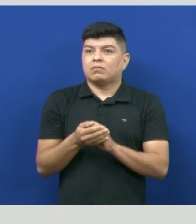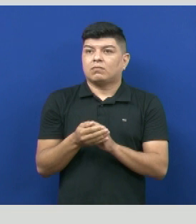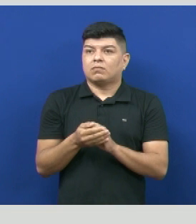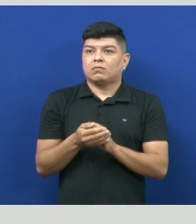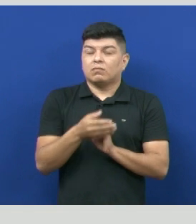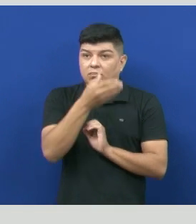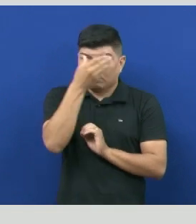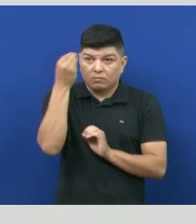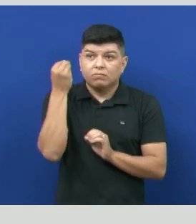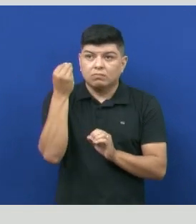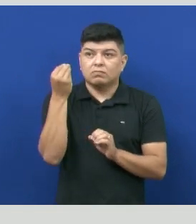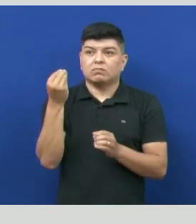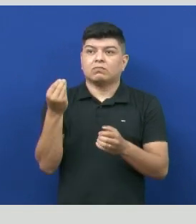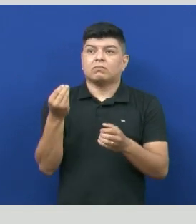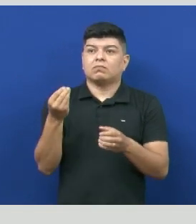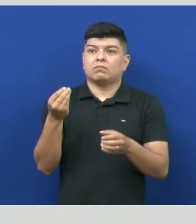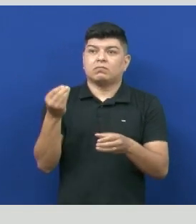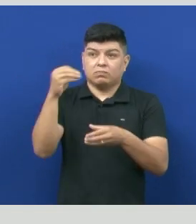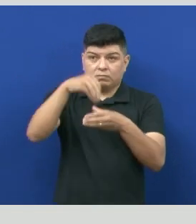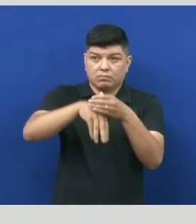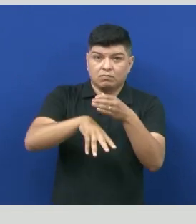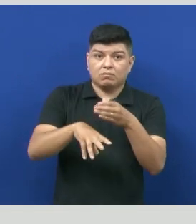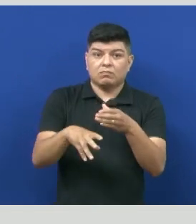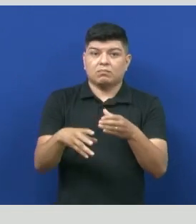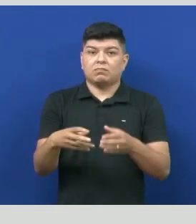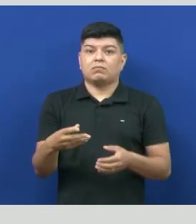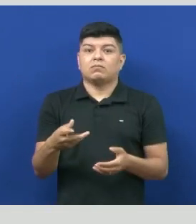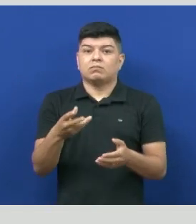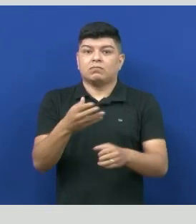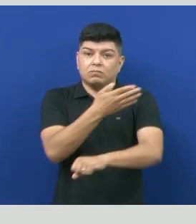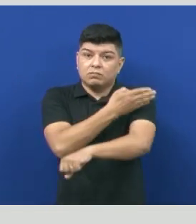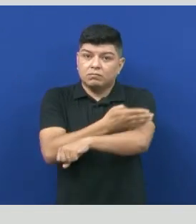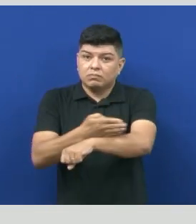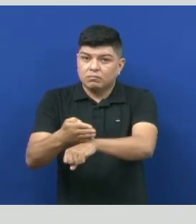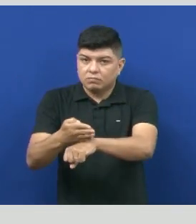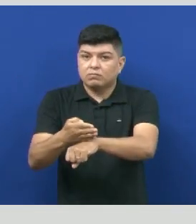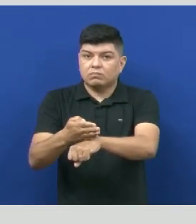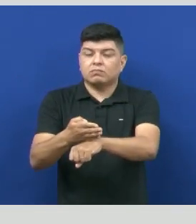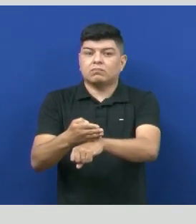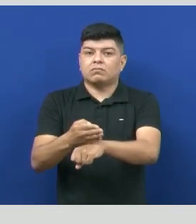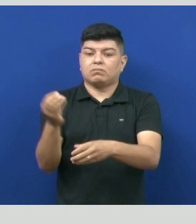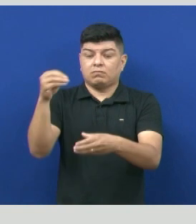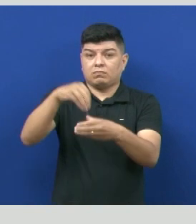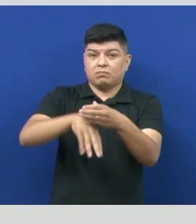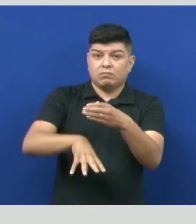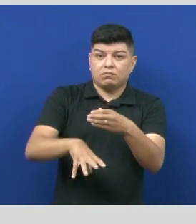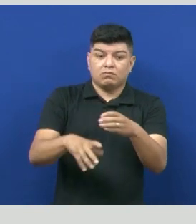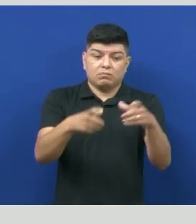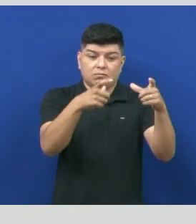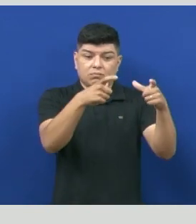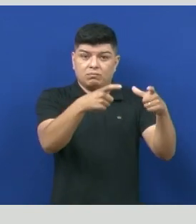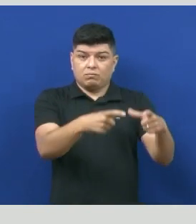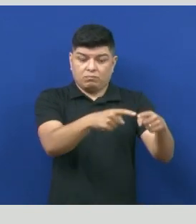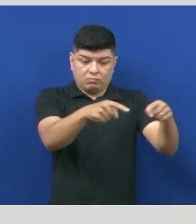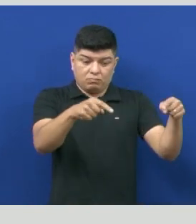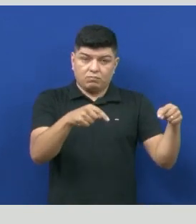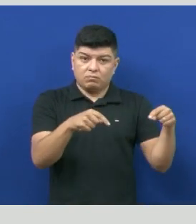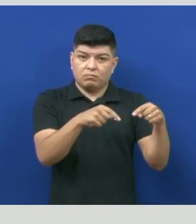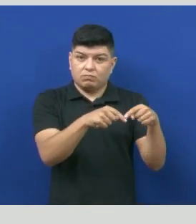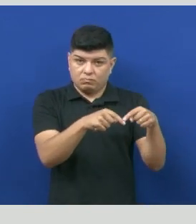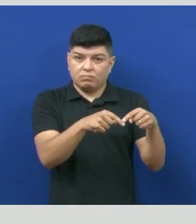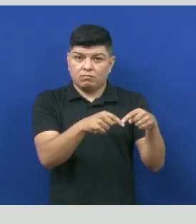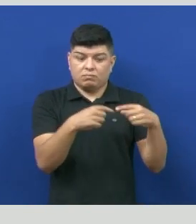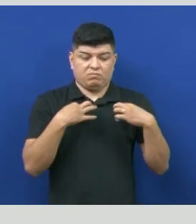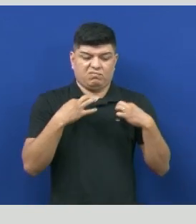fisiologia, você anote aí, ele costumava dizer, colocam-se em um canto sossegado e pouco iluminado, camisas sujas